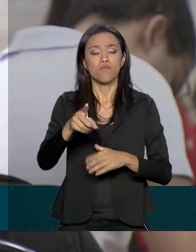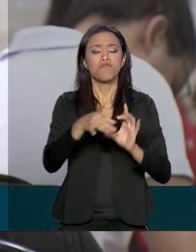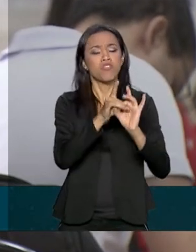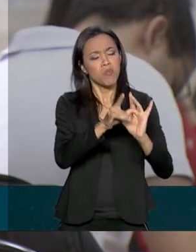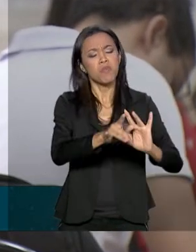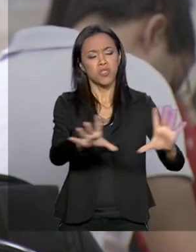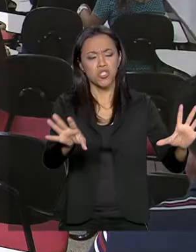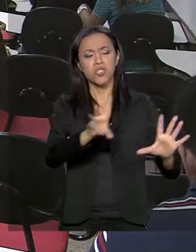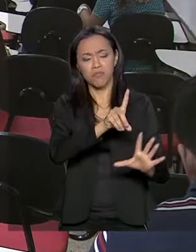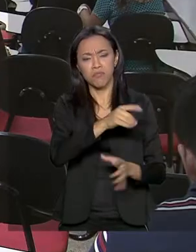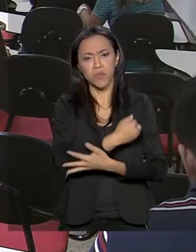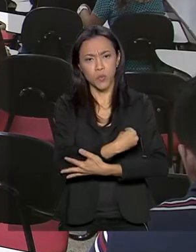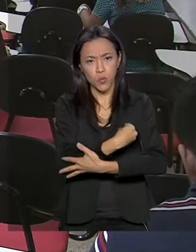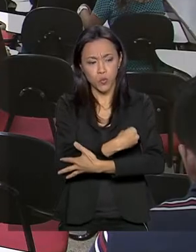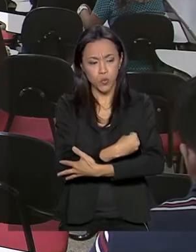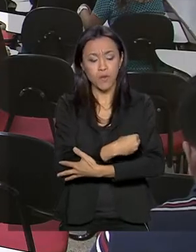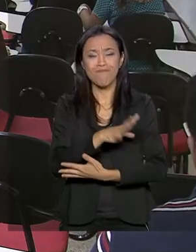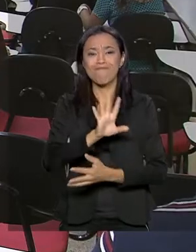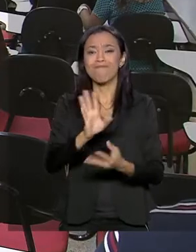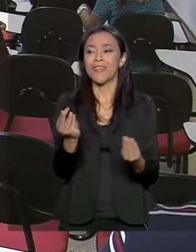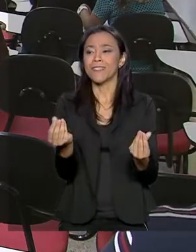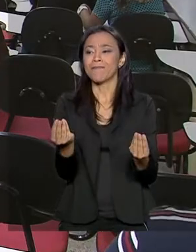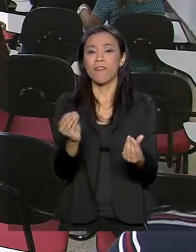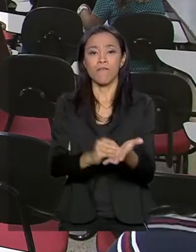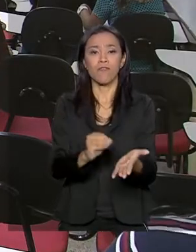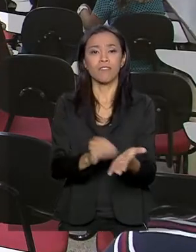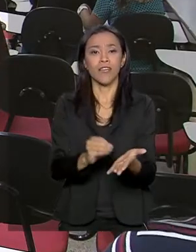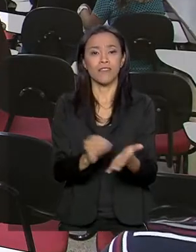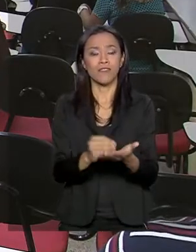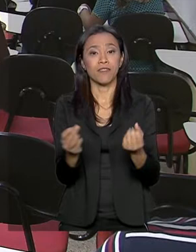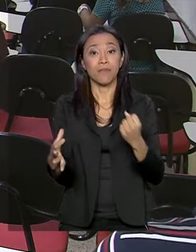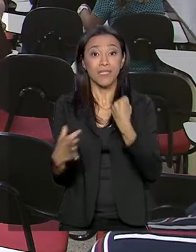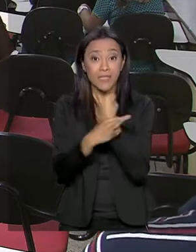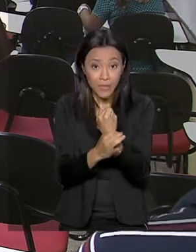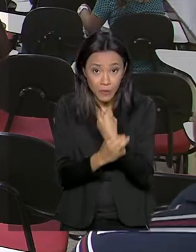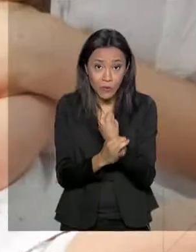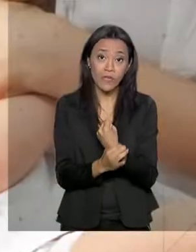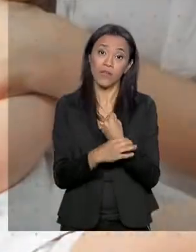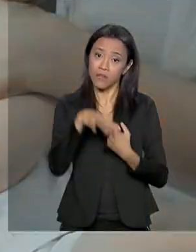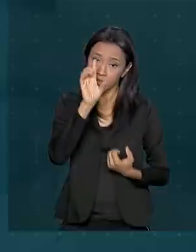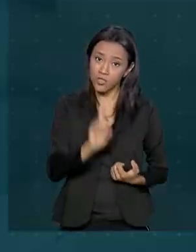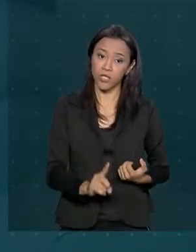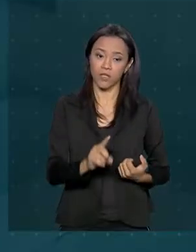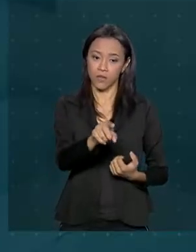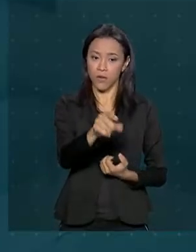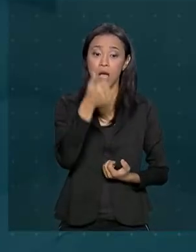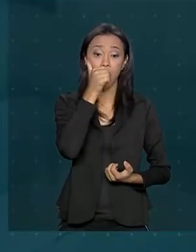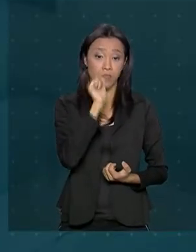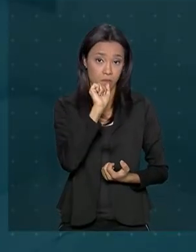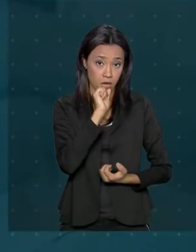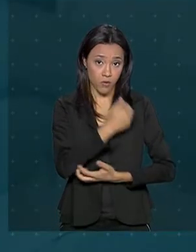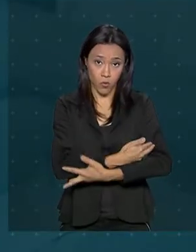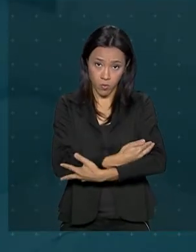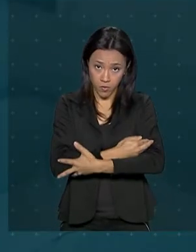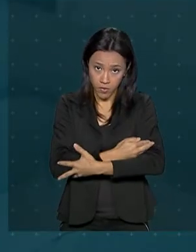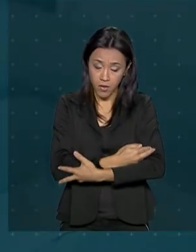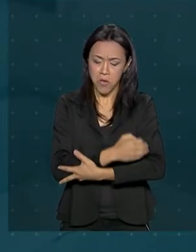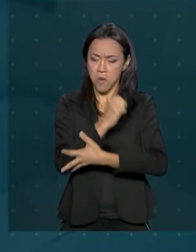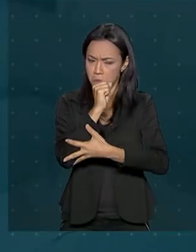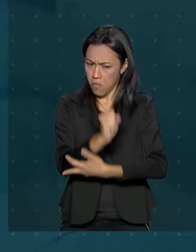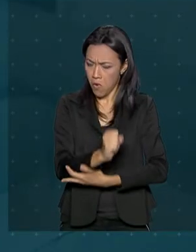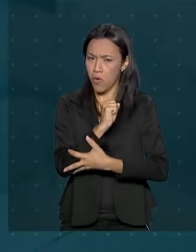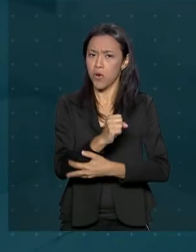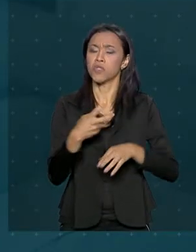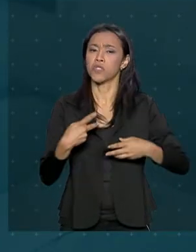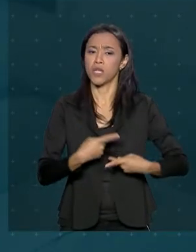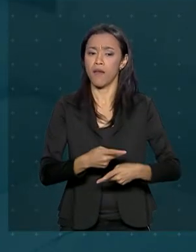filhos no dia da prova, mas faltavam detalhes para garantir a aplicação desse direito. As mães lactantes podem alimentar os